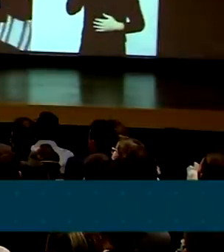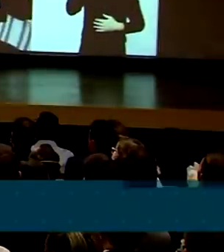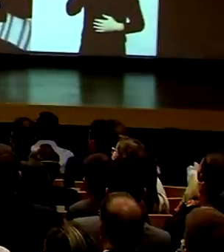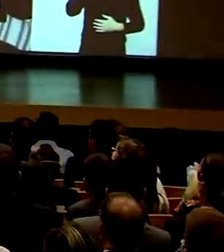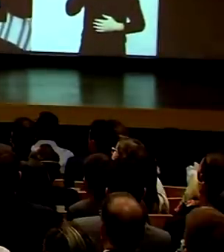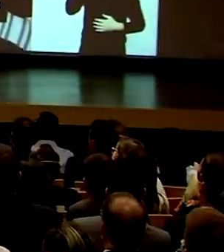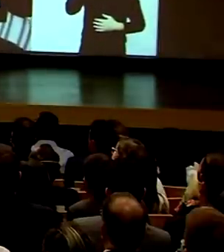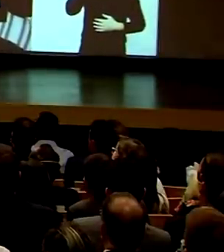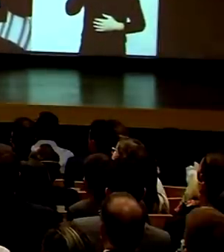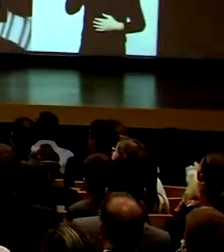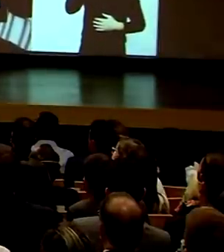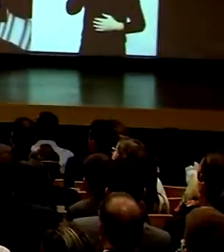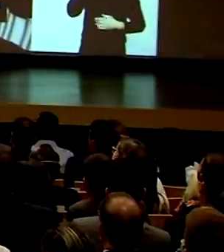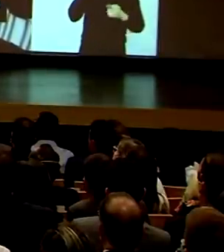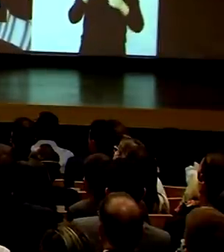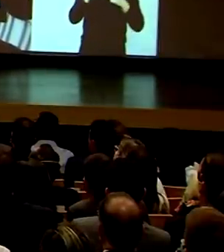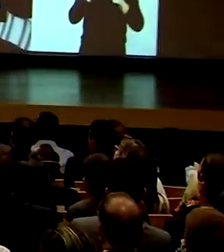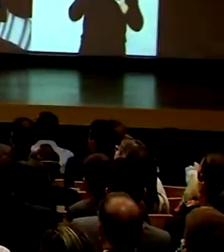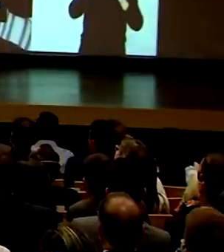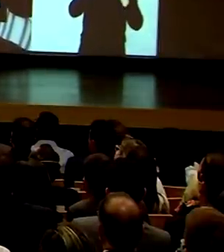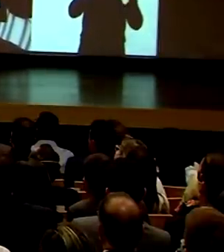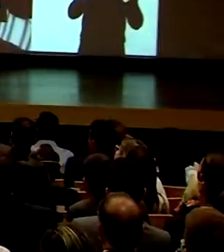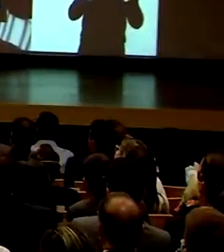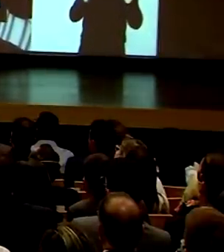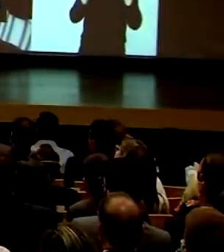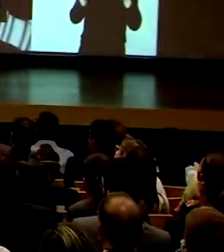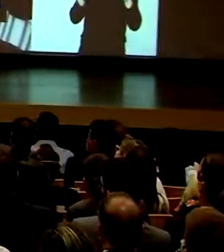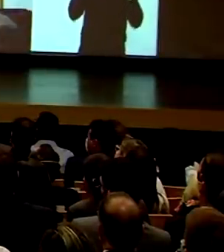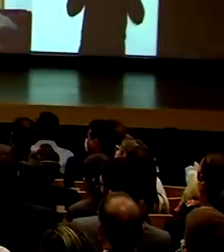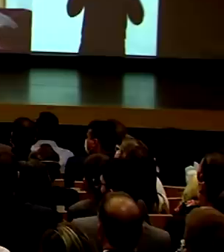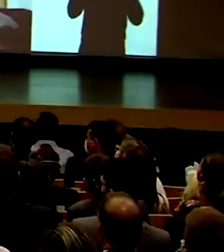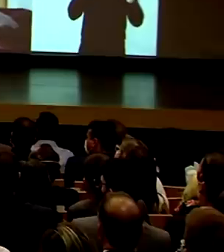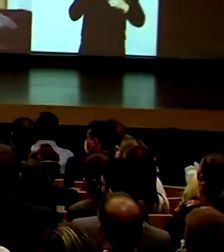vejo em cada um deles uma oportunidade de fazer mais.